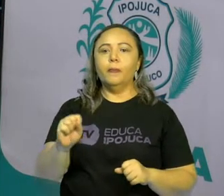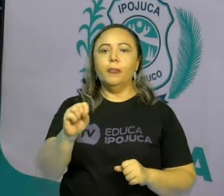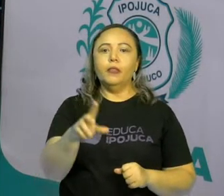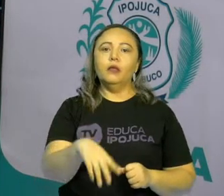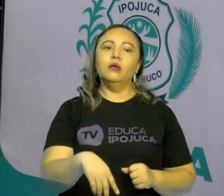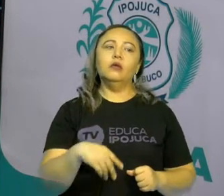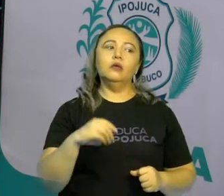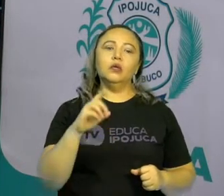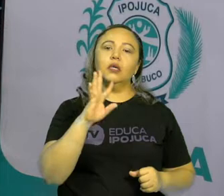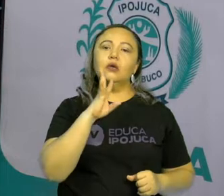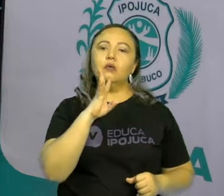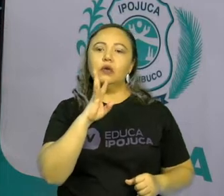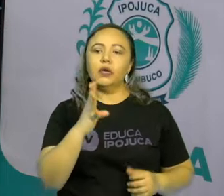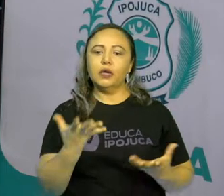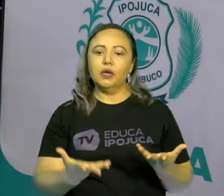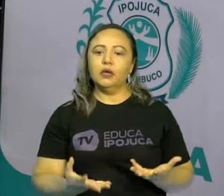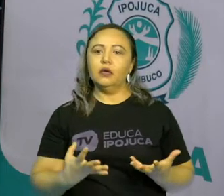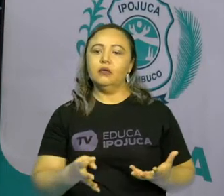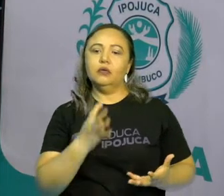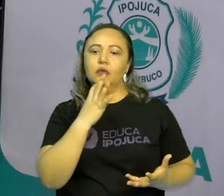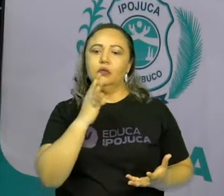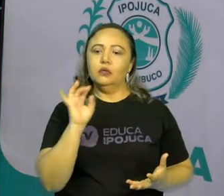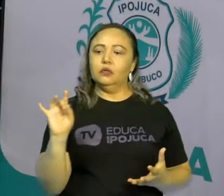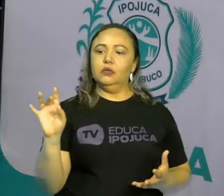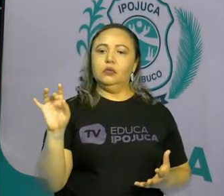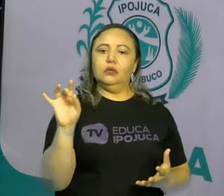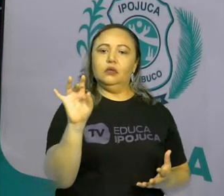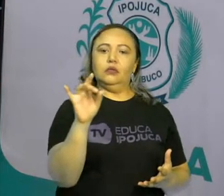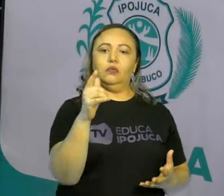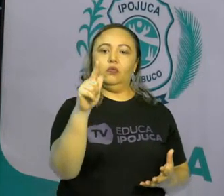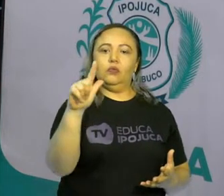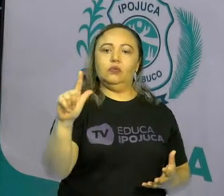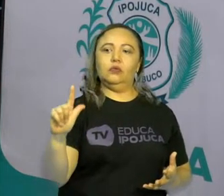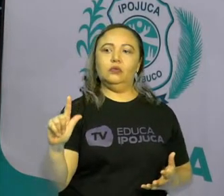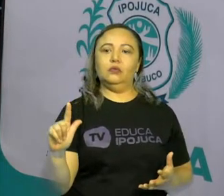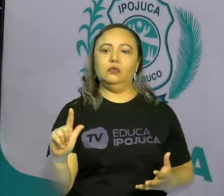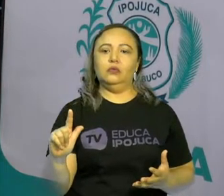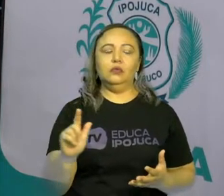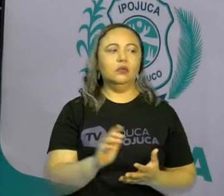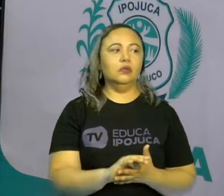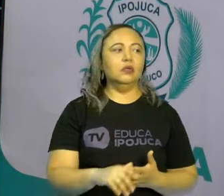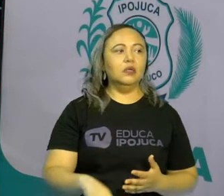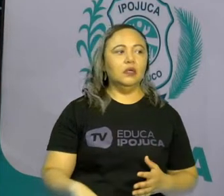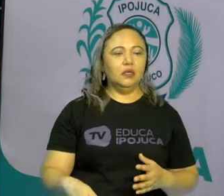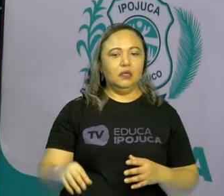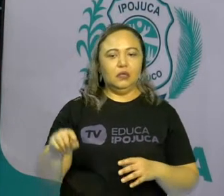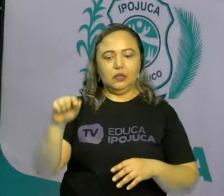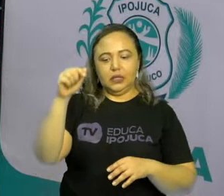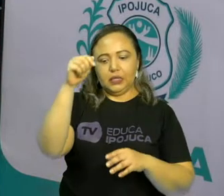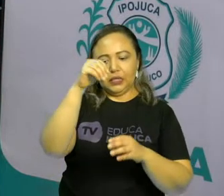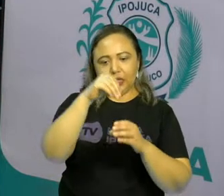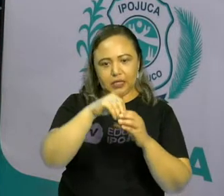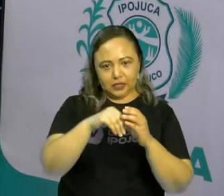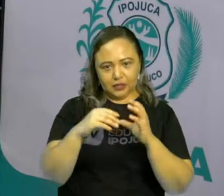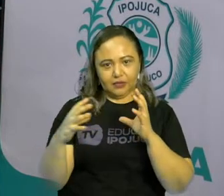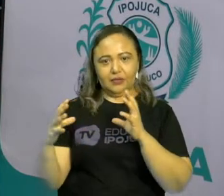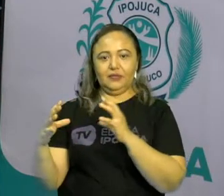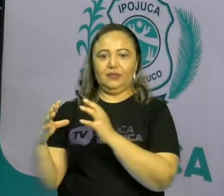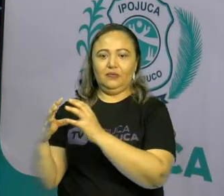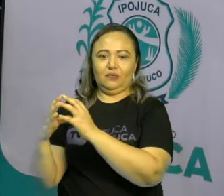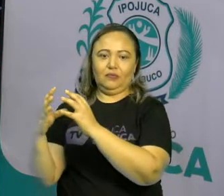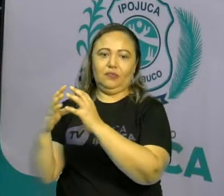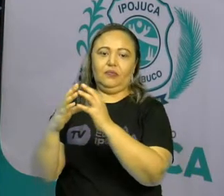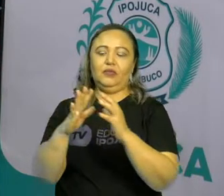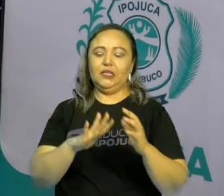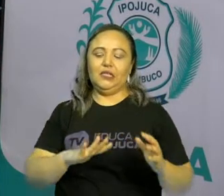o desejo de conhecer melhor o outro. Então, é nessa comunidade, é nesse